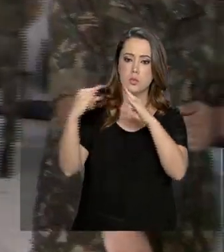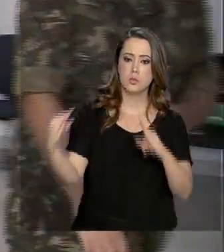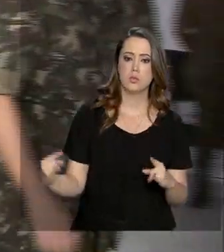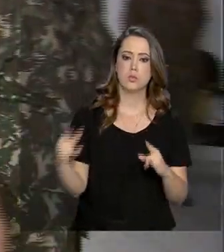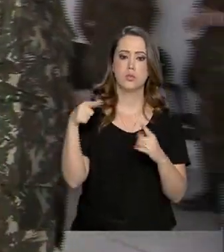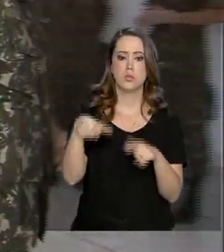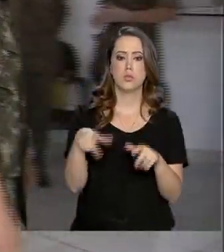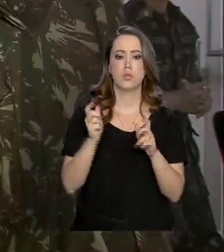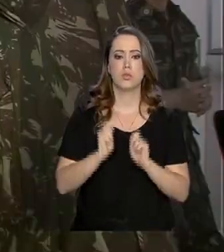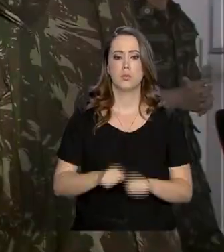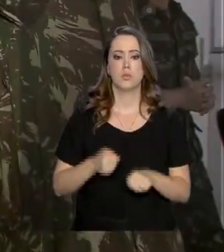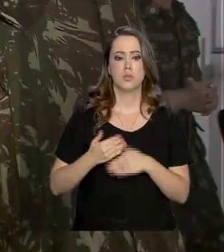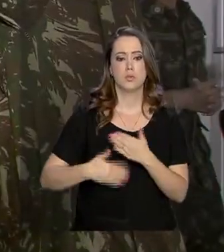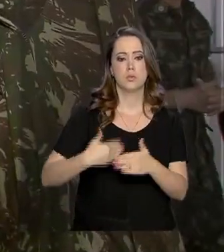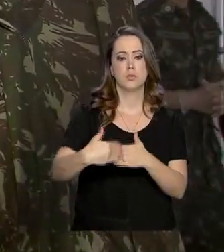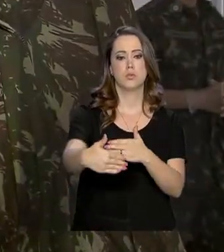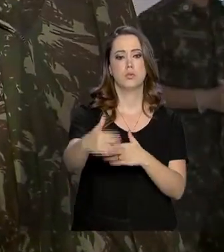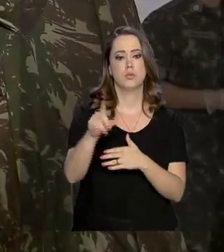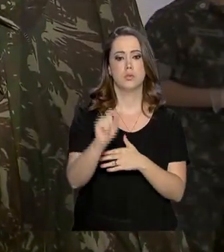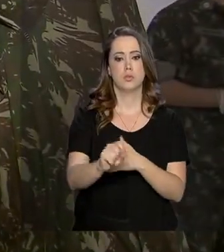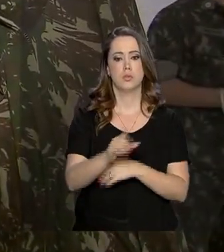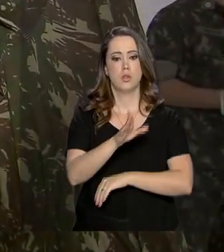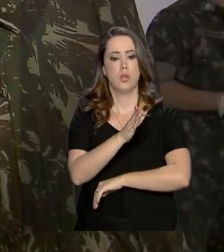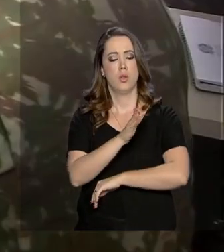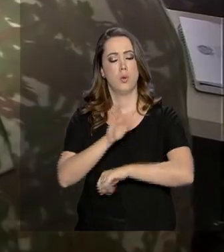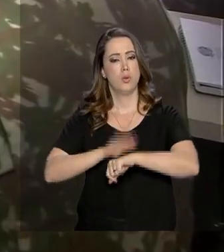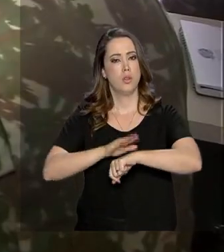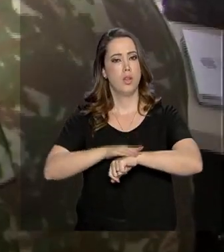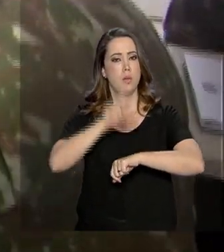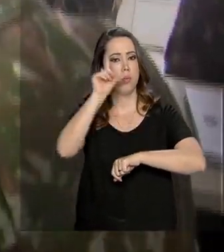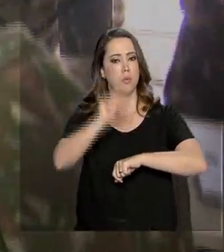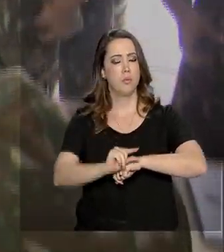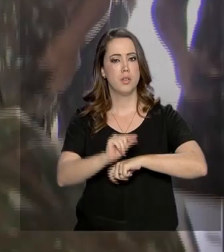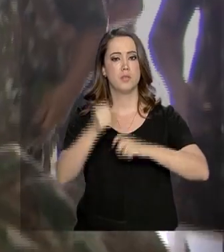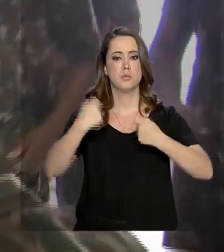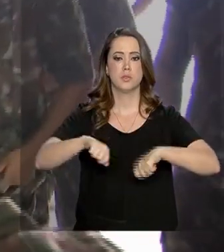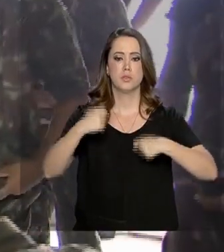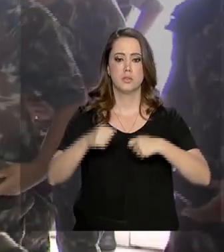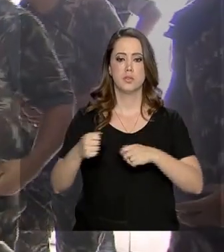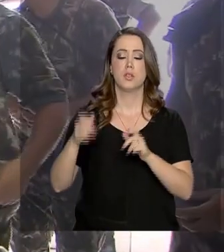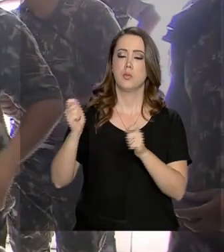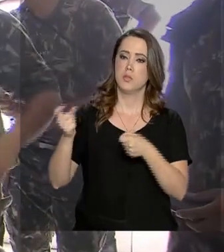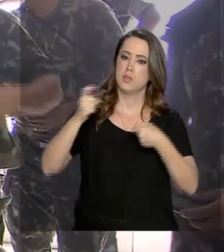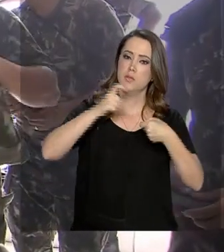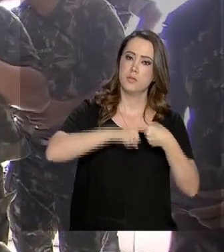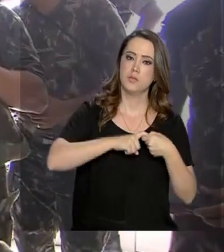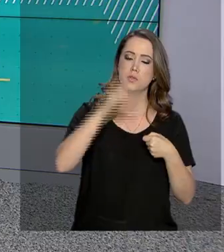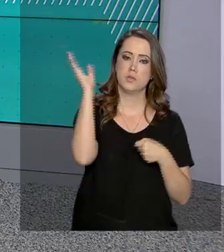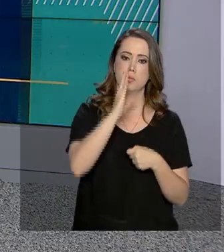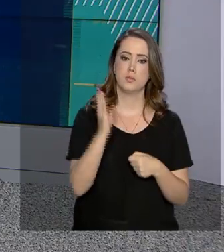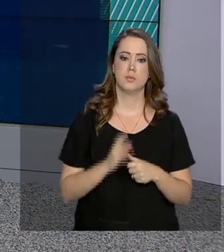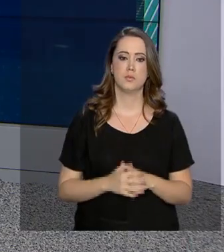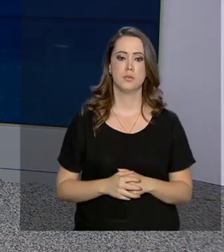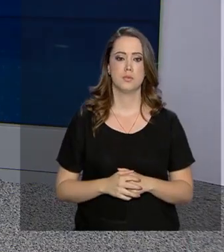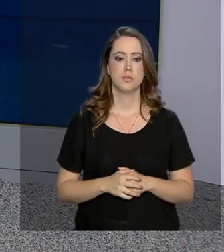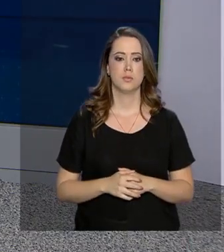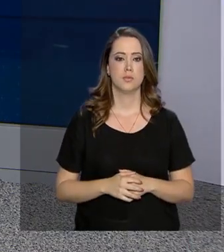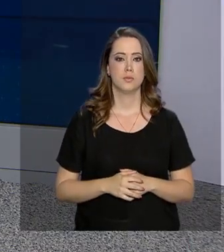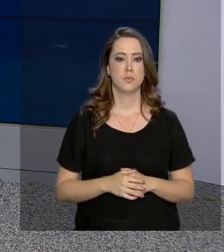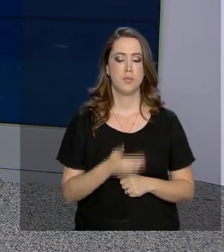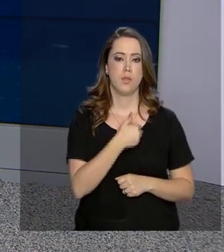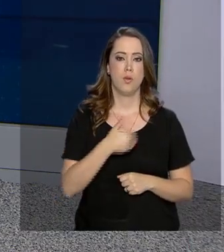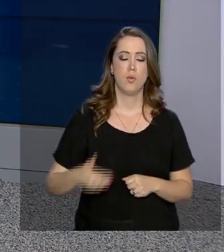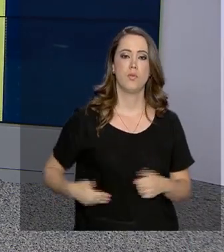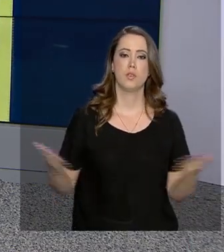onde eles vão permanecer o tempo mínimo necessário até que a gente possa trazê-los para o interior do país. O